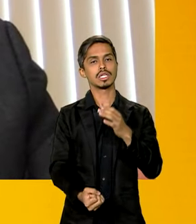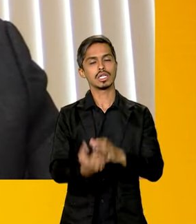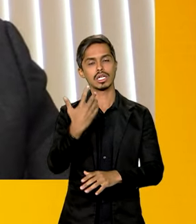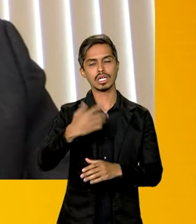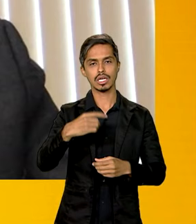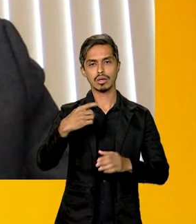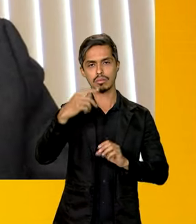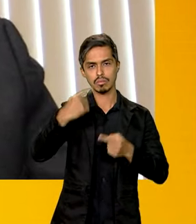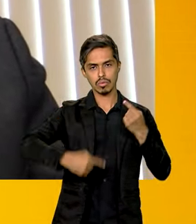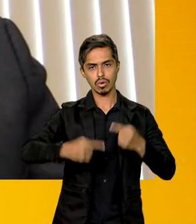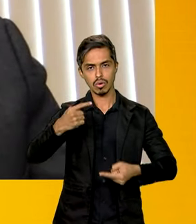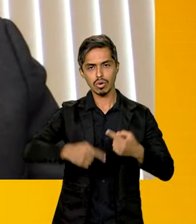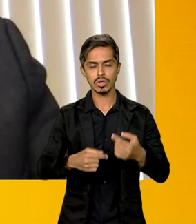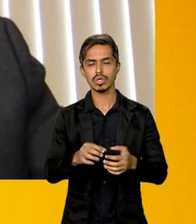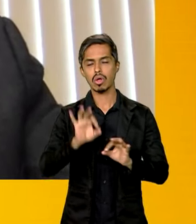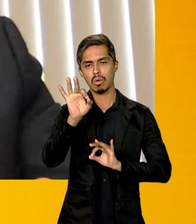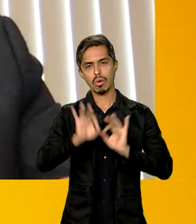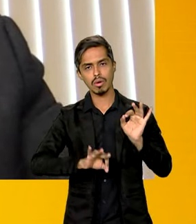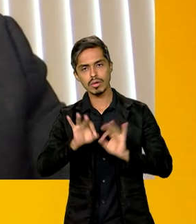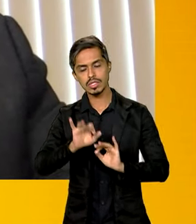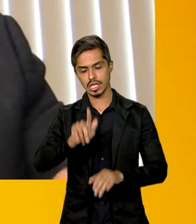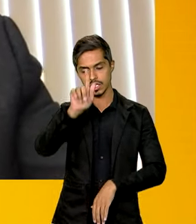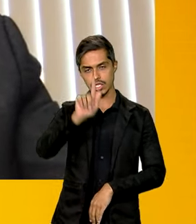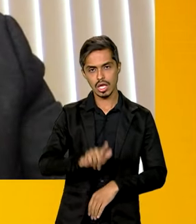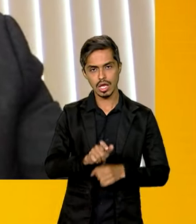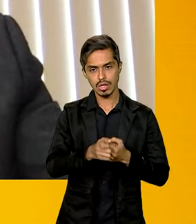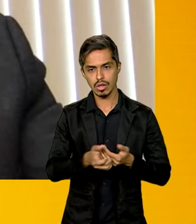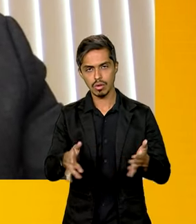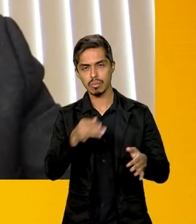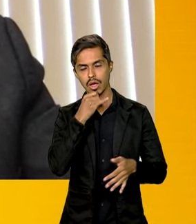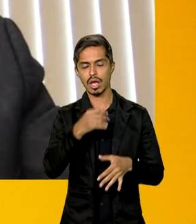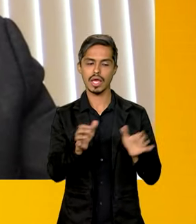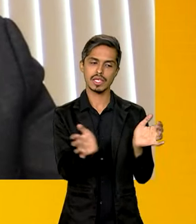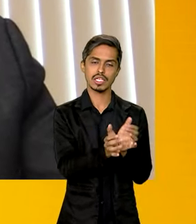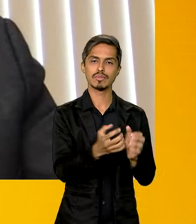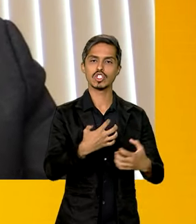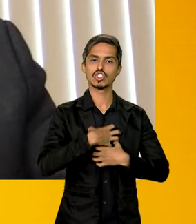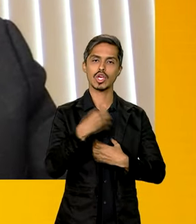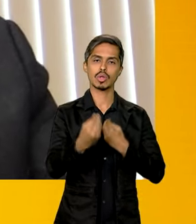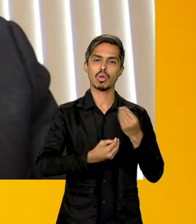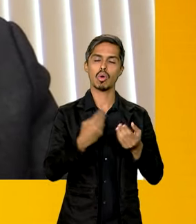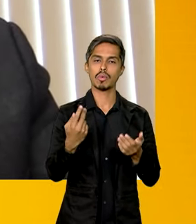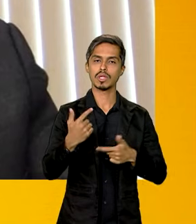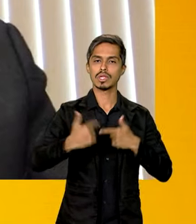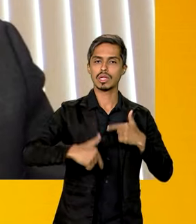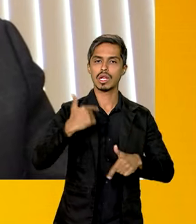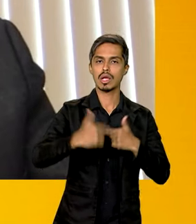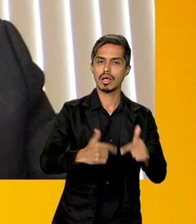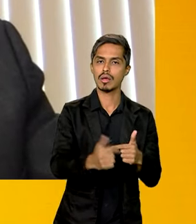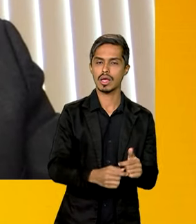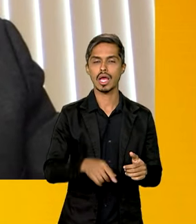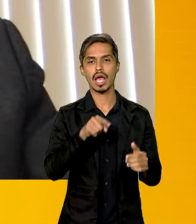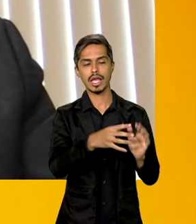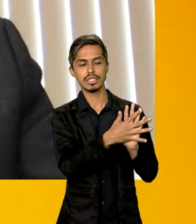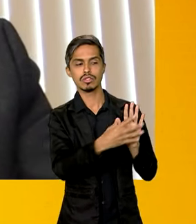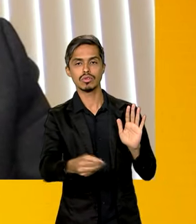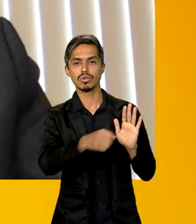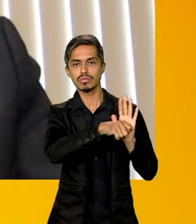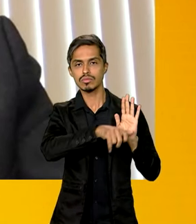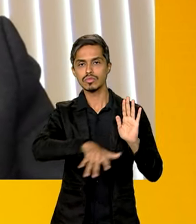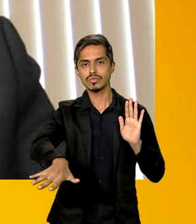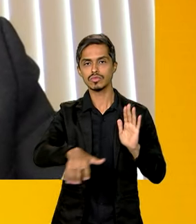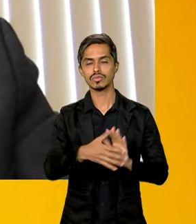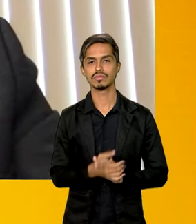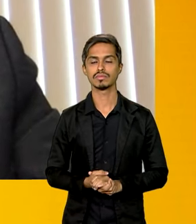diretrizes, cria o arranjo, que são as equipes, o modelo de funcionamento, vão seguir as diretrizes da política nacional,